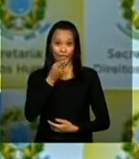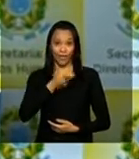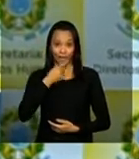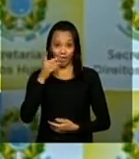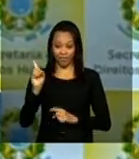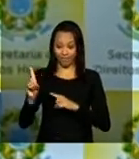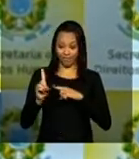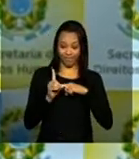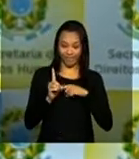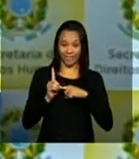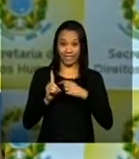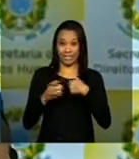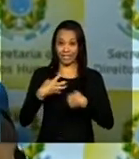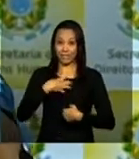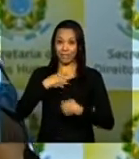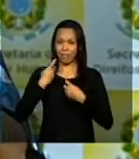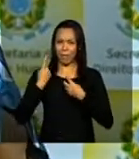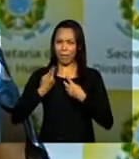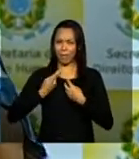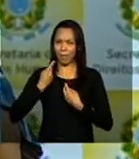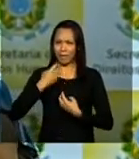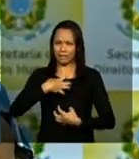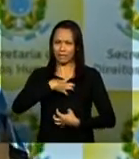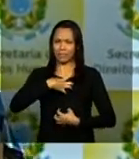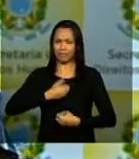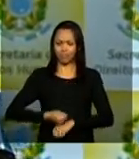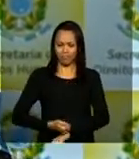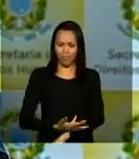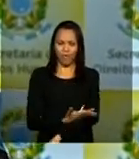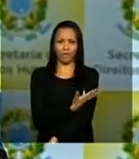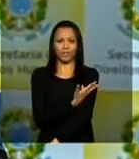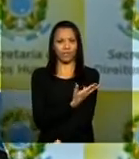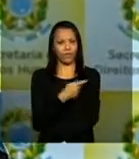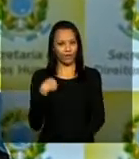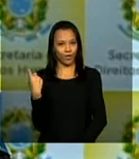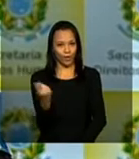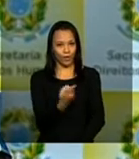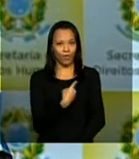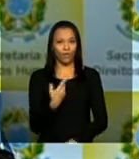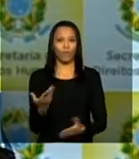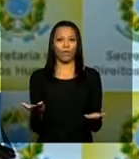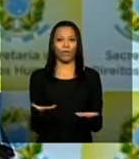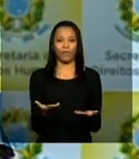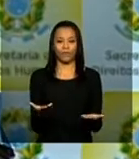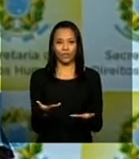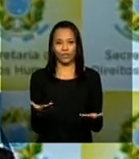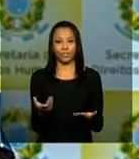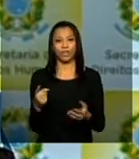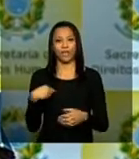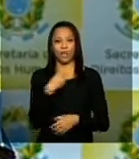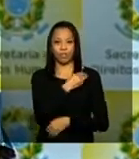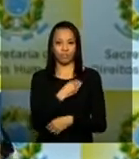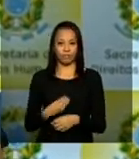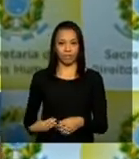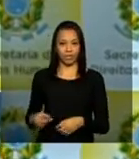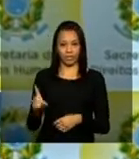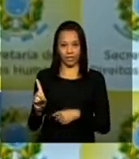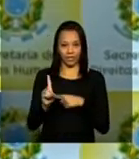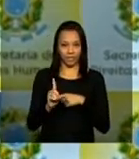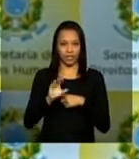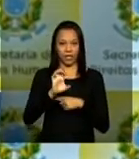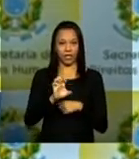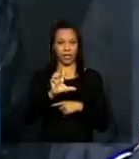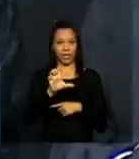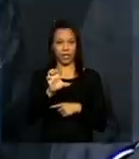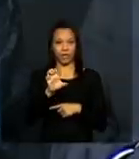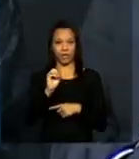emoção que nós compartilhamos aqui com a a ministra Eleonora